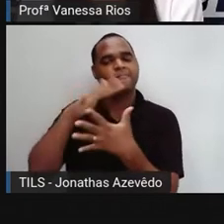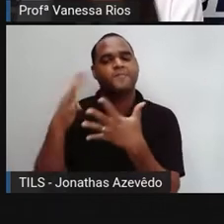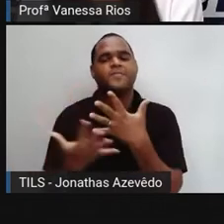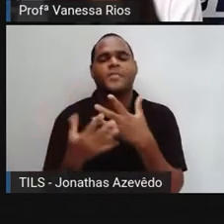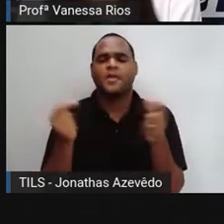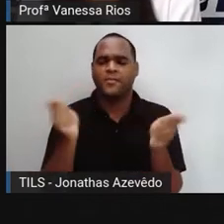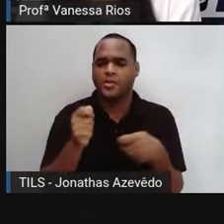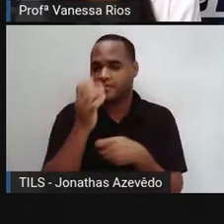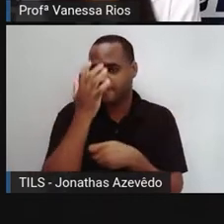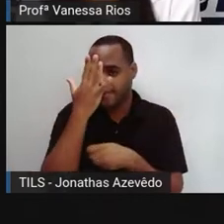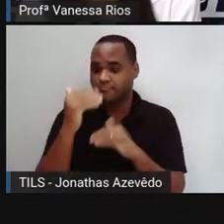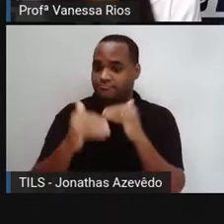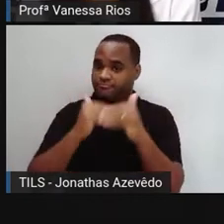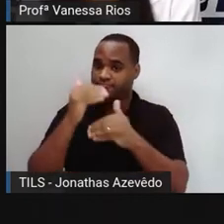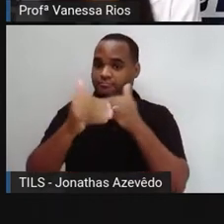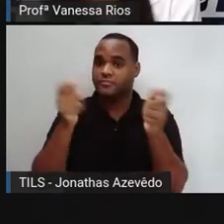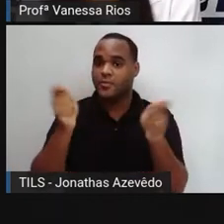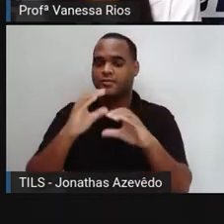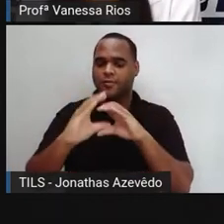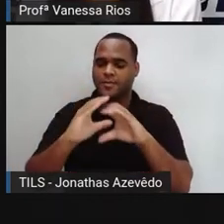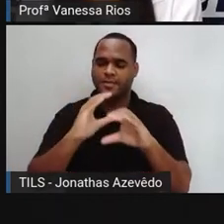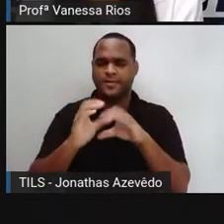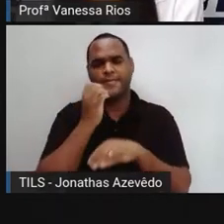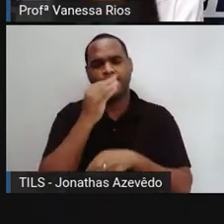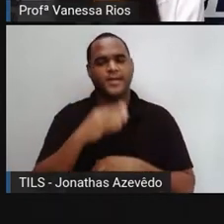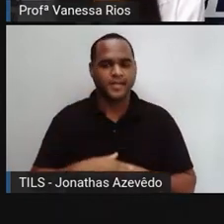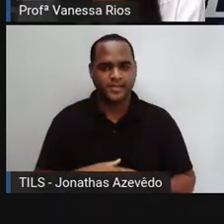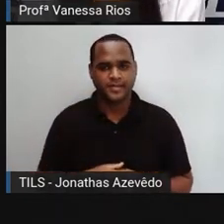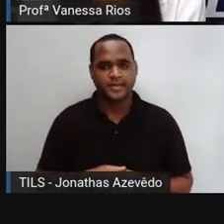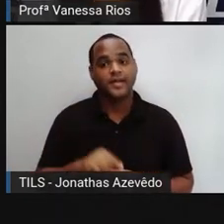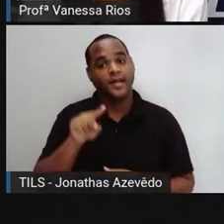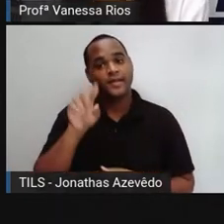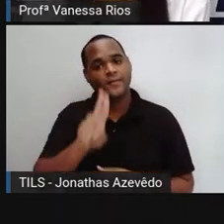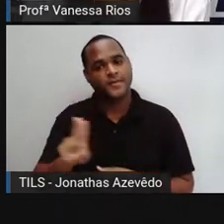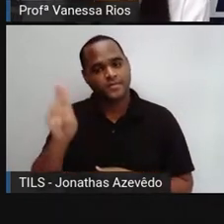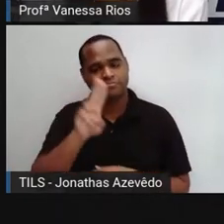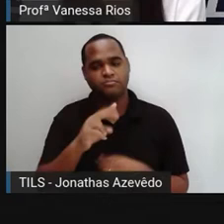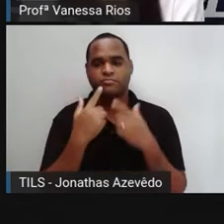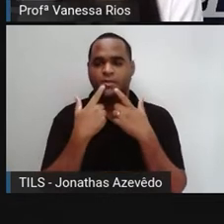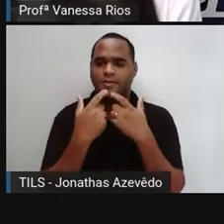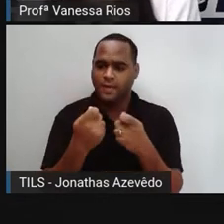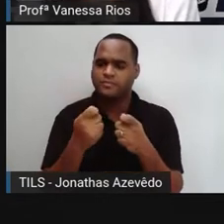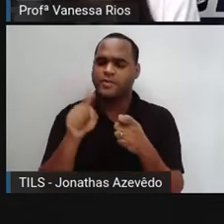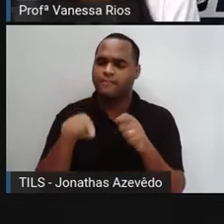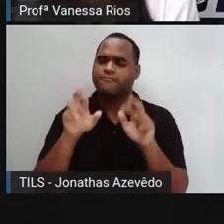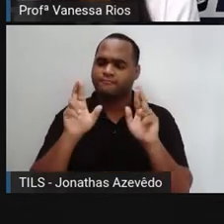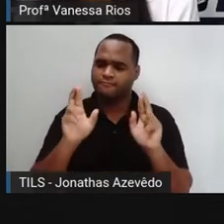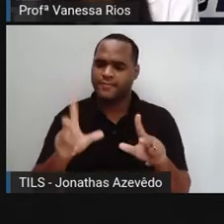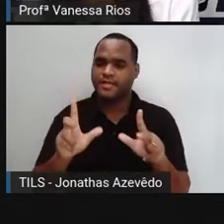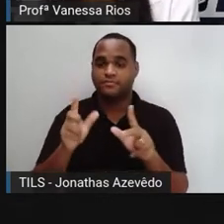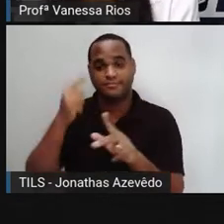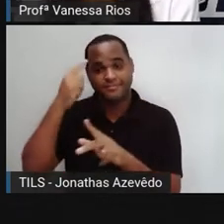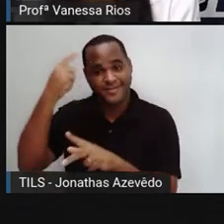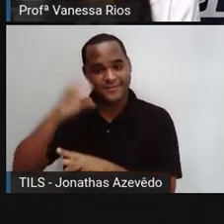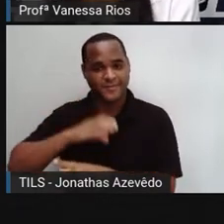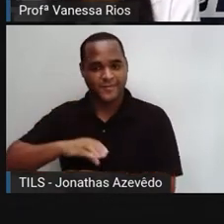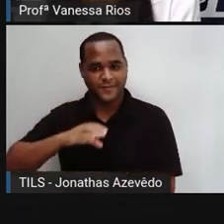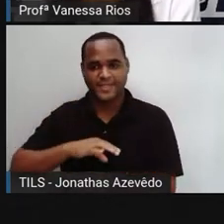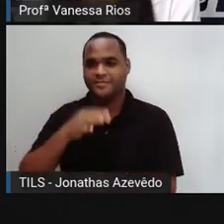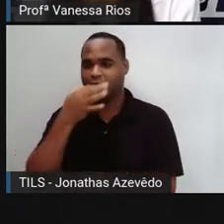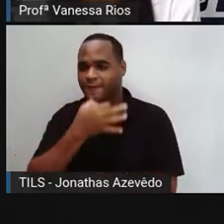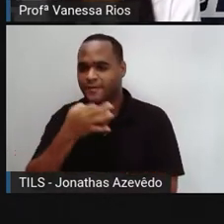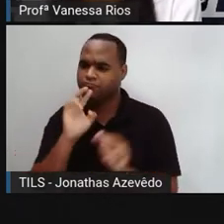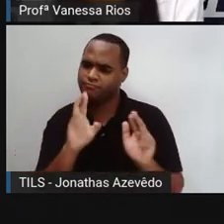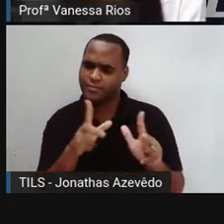facilitar esse processo de comunicação e que está utilizando uma linguagem diferente da linguagem que a pró está